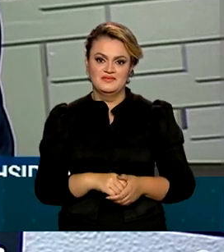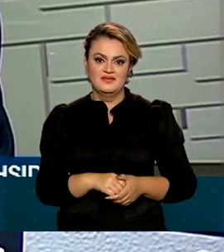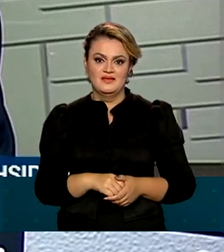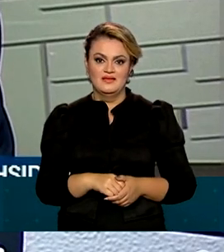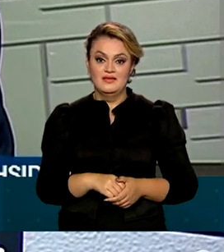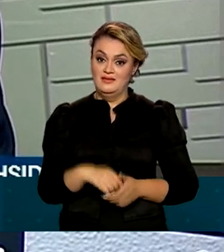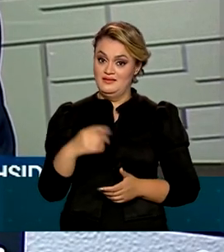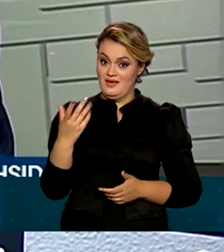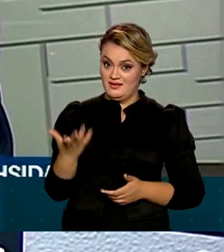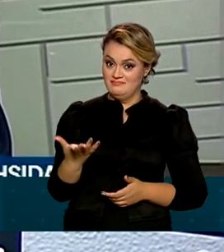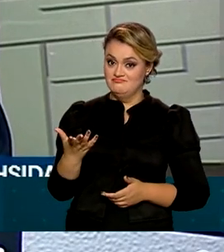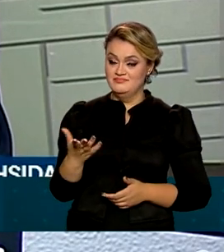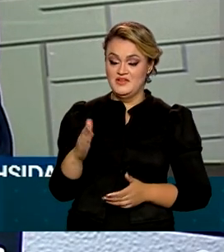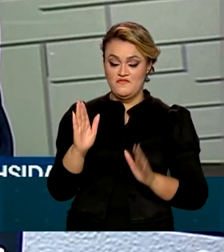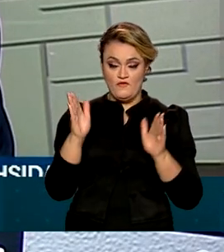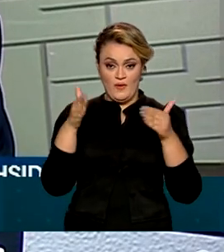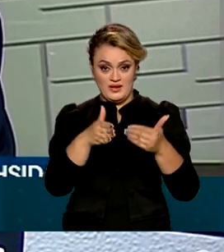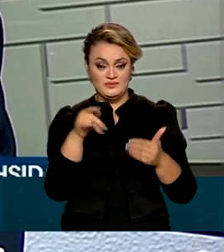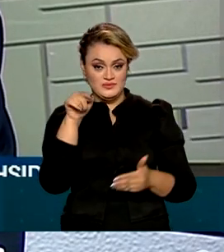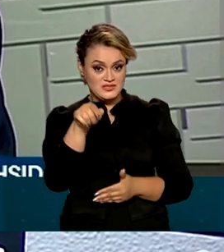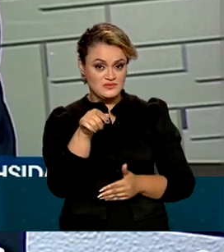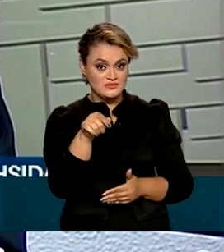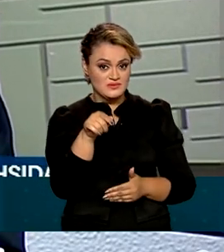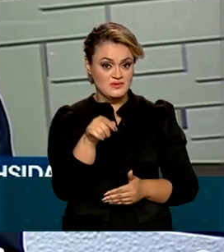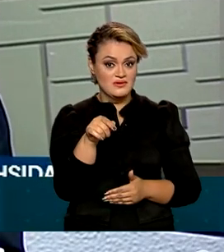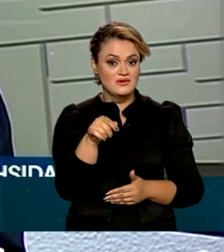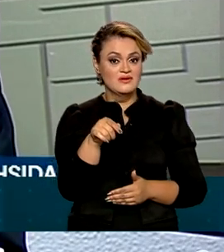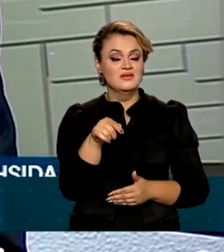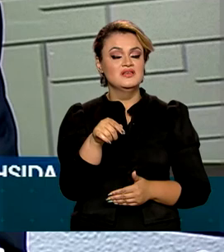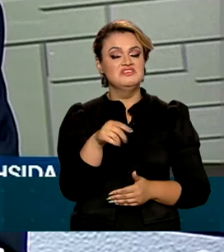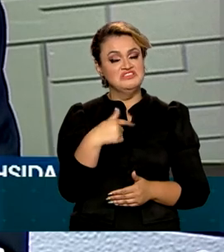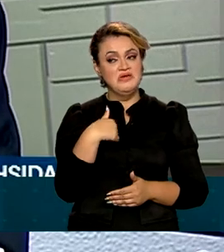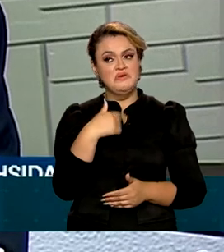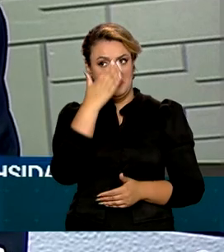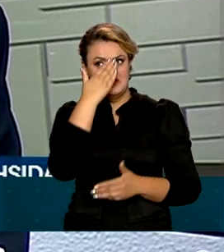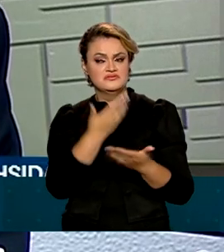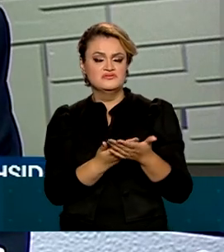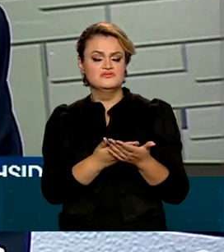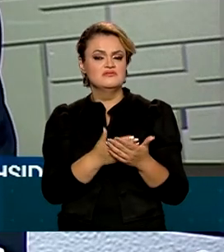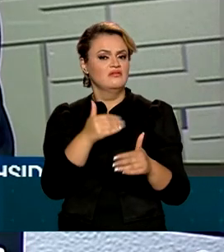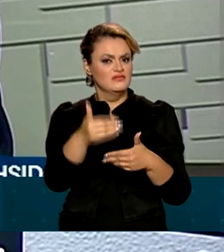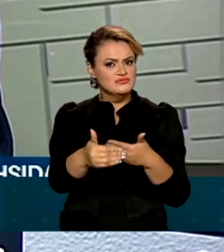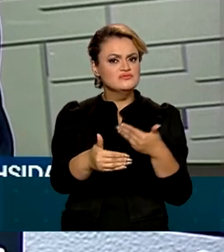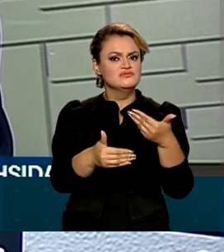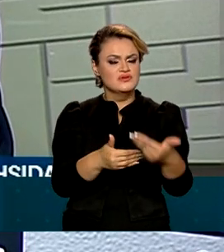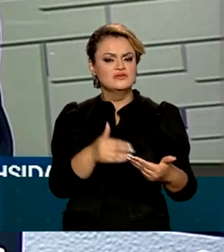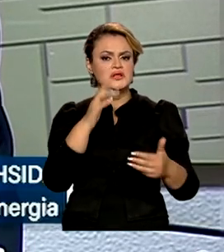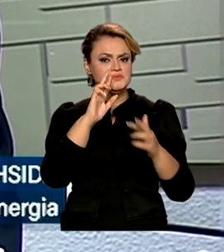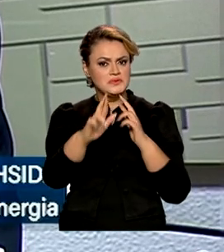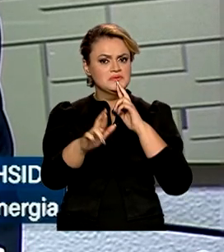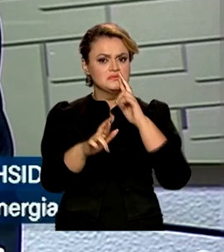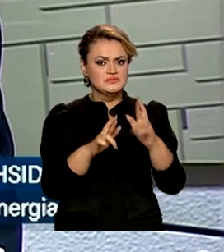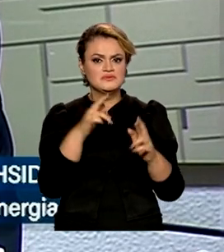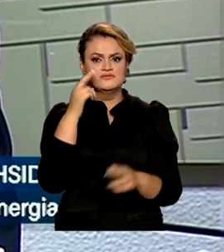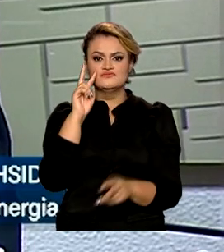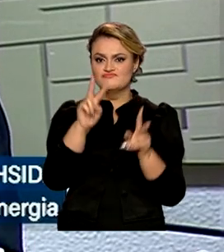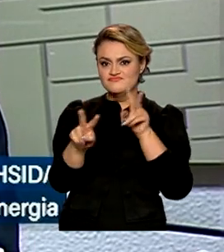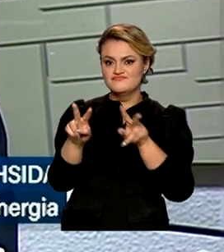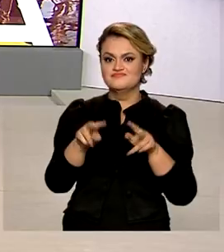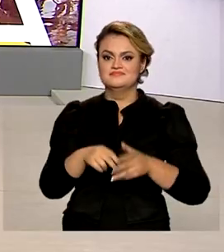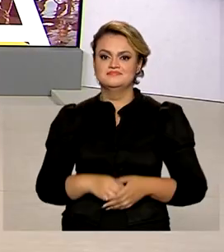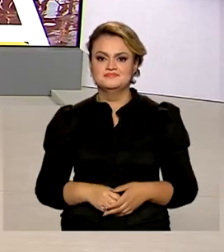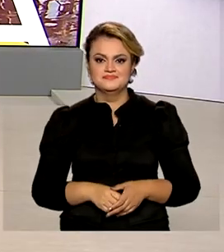Então é nessa vertente que nós estamos trabalhando e honestamente acho que pouco a pouco os resultados estão aparecendo.